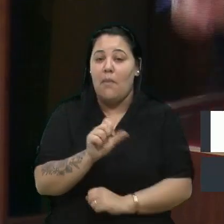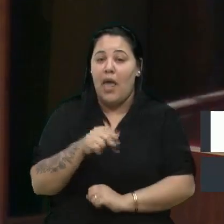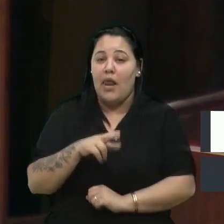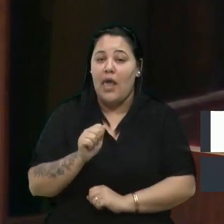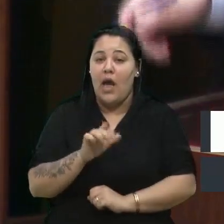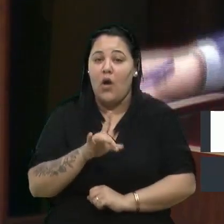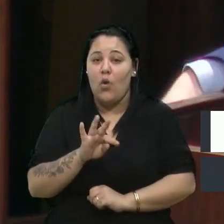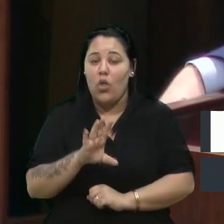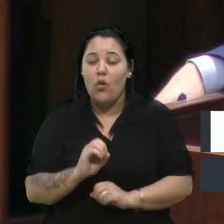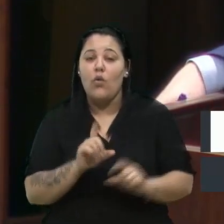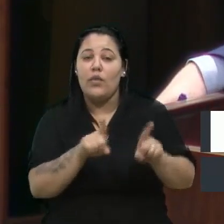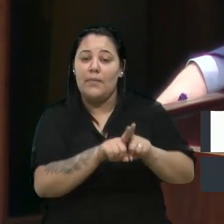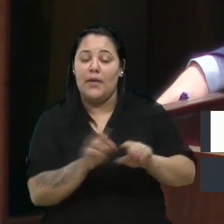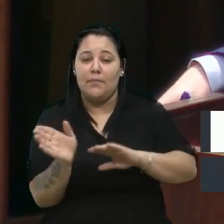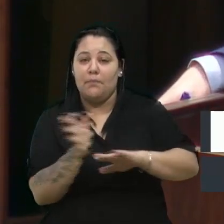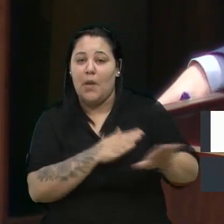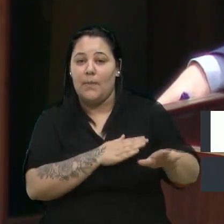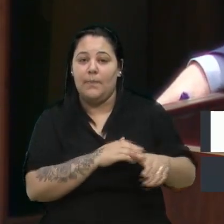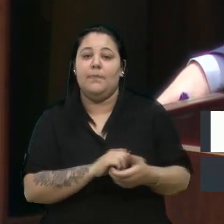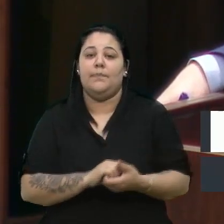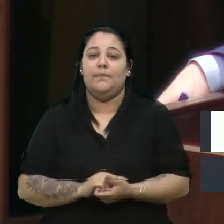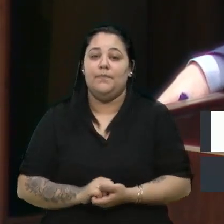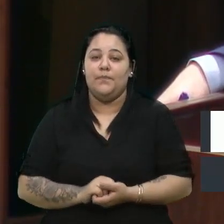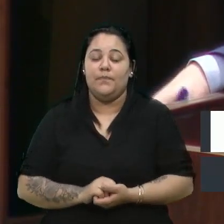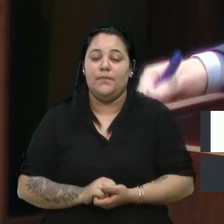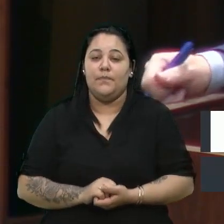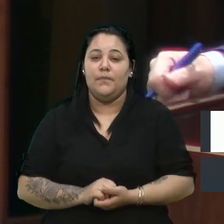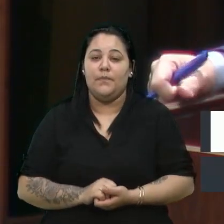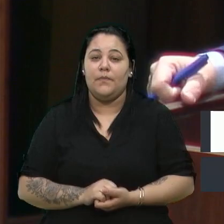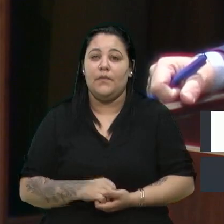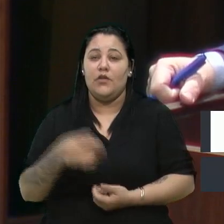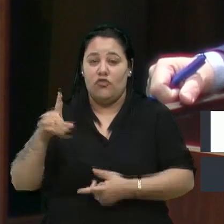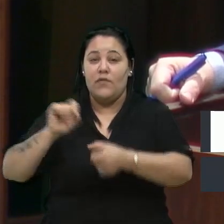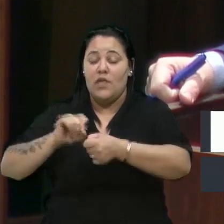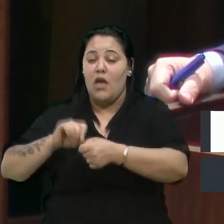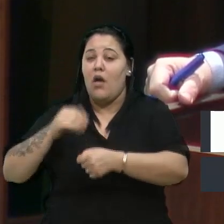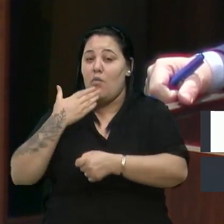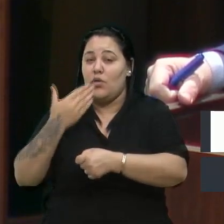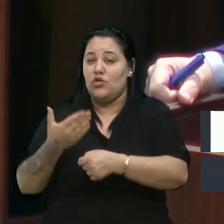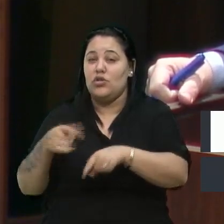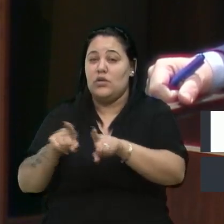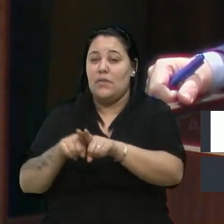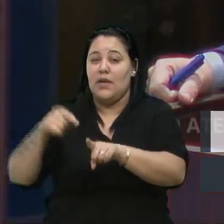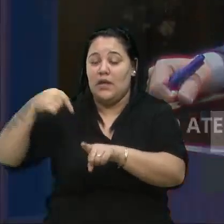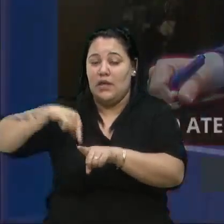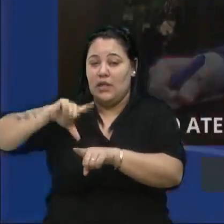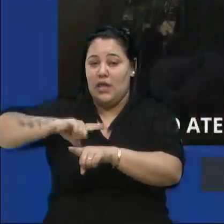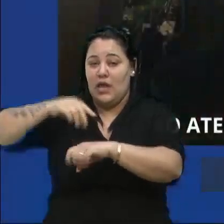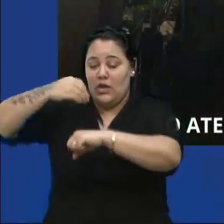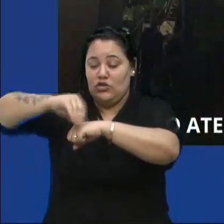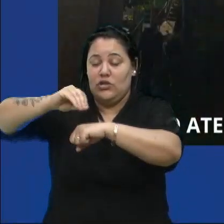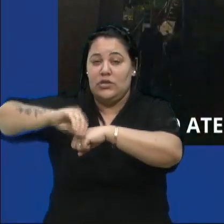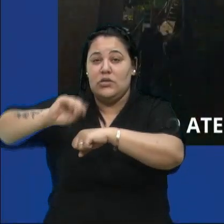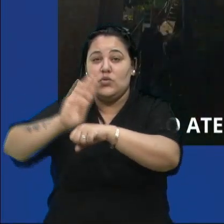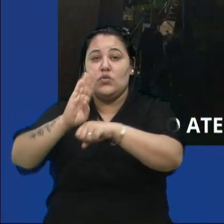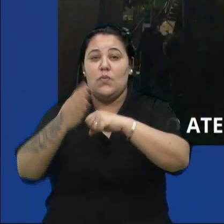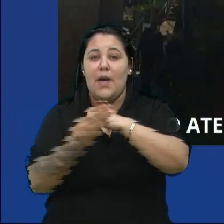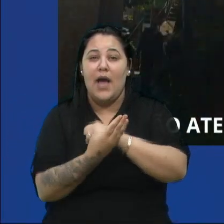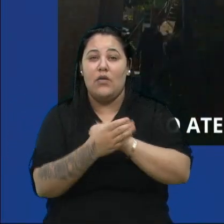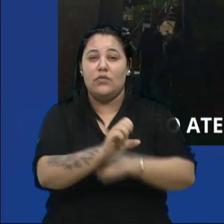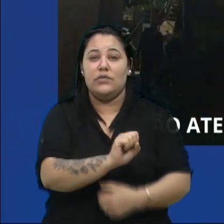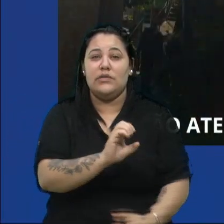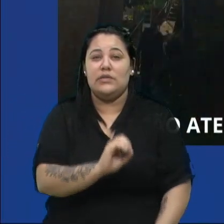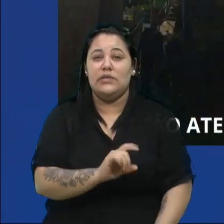Também, pedindo para passar, foi feita uma solicitação, e ali está a indicação, lá no bairro São Vicente.